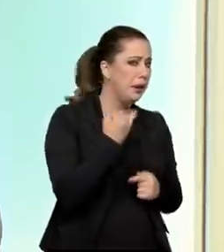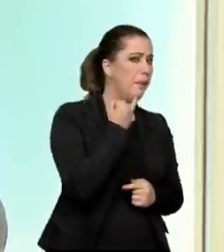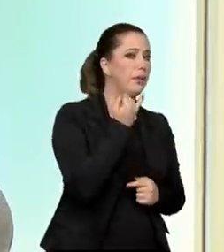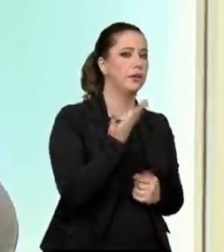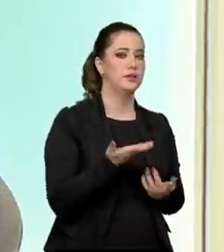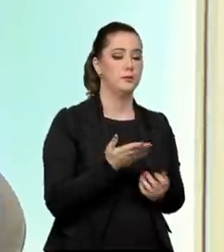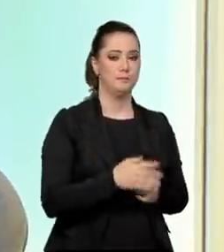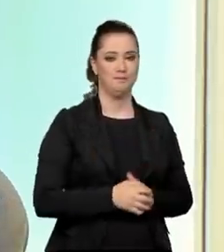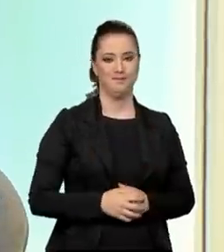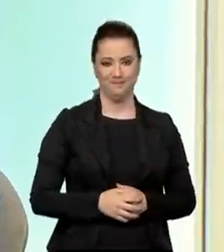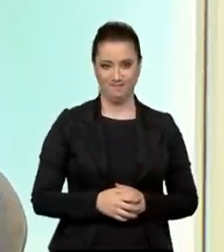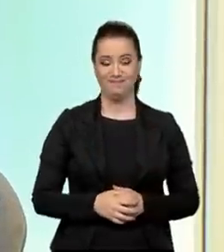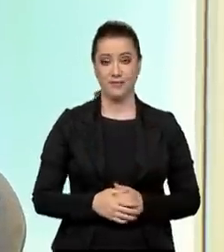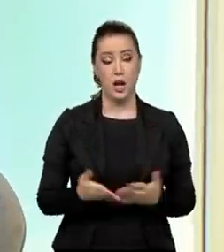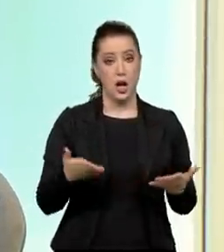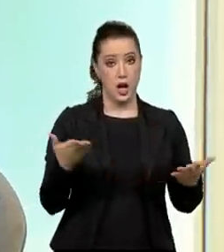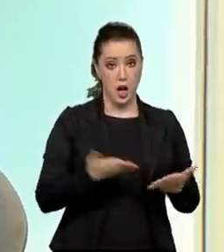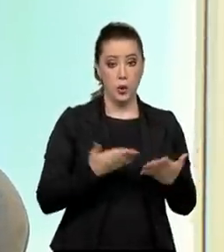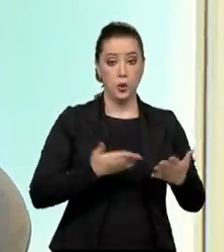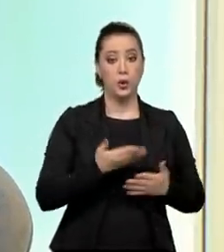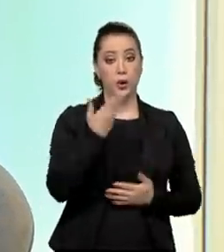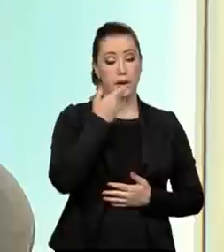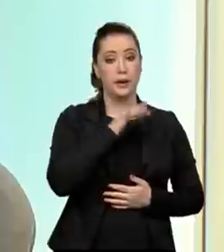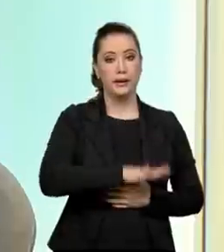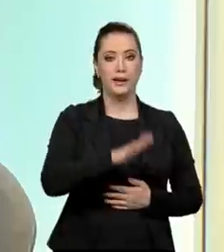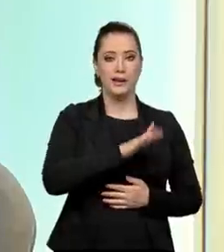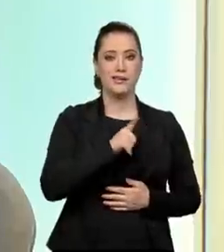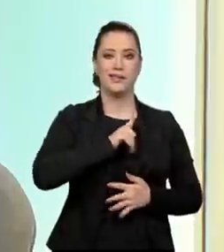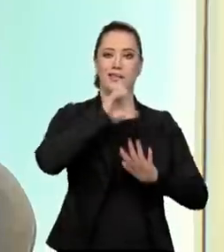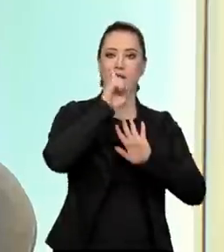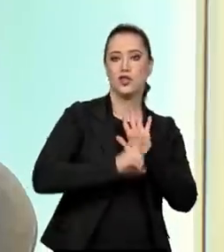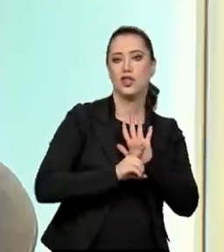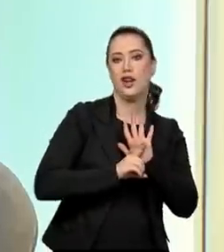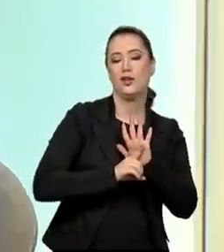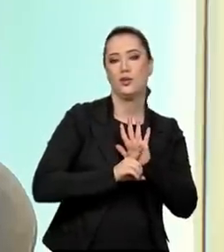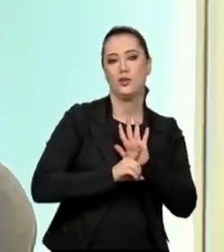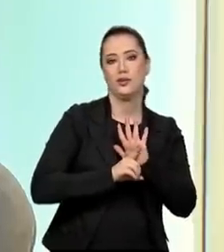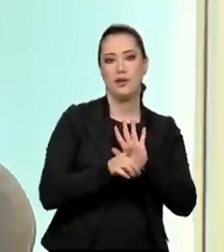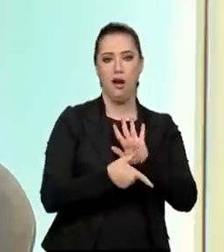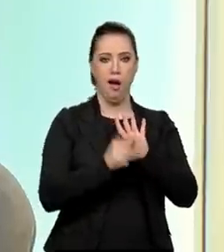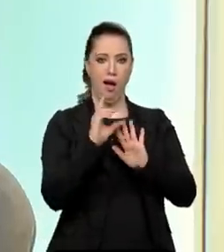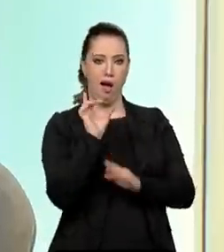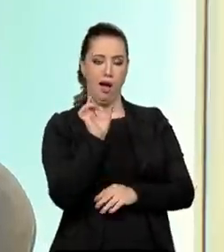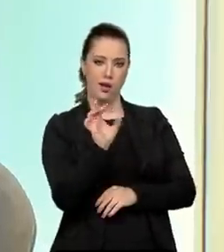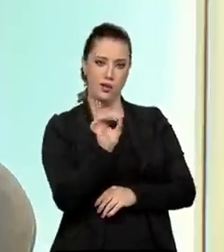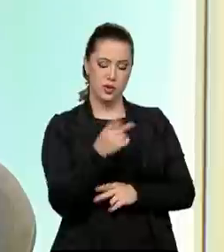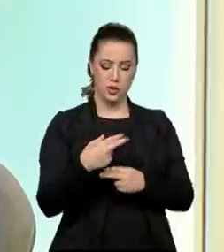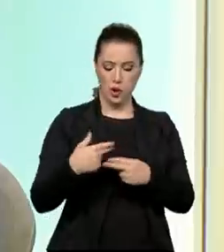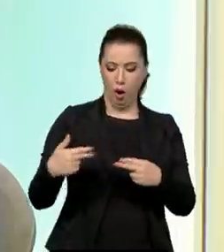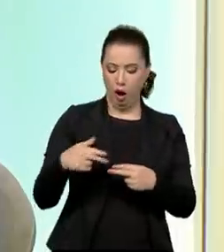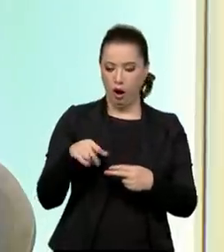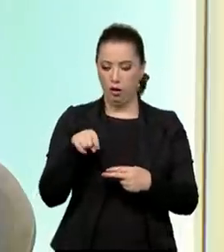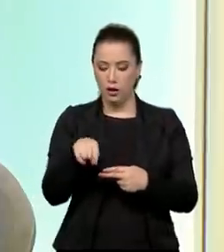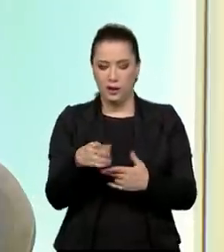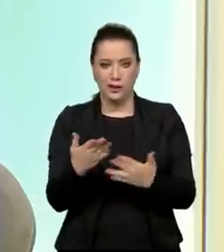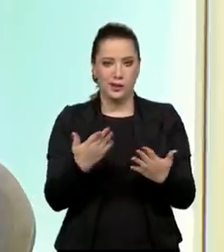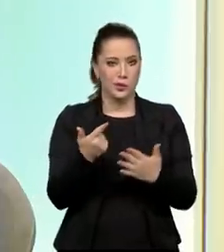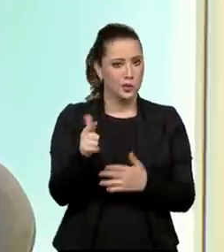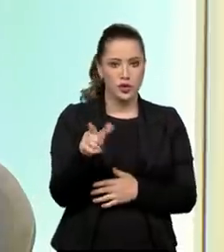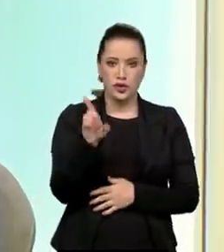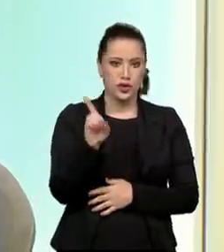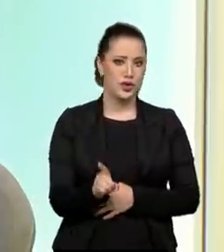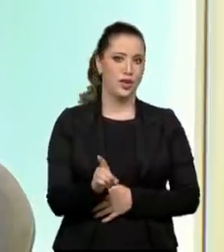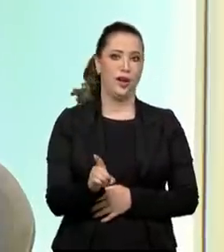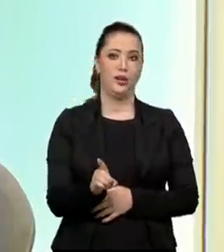A criança, ela passa a ser vista agora como sujeito de direitos e não apenas como um objeto de intervenção. A criança, ela